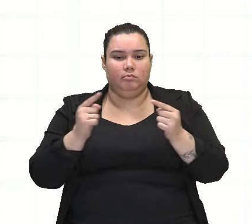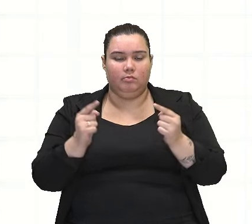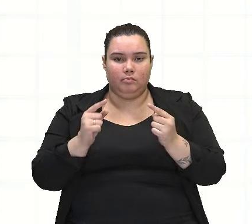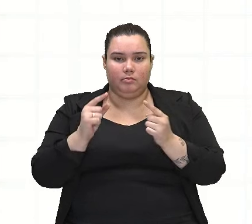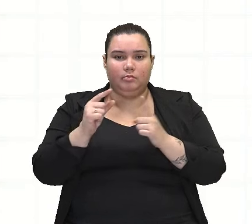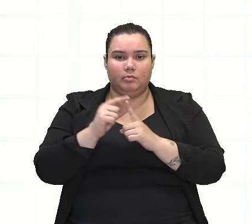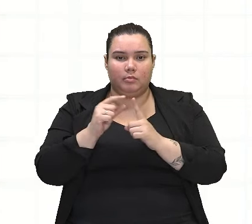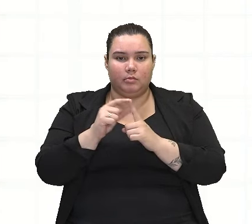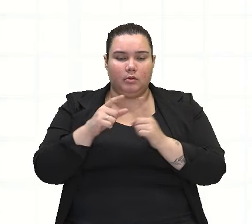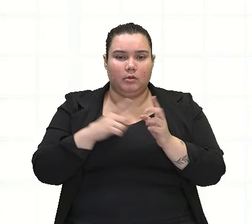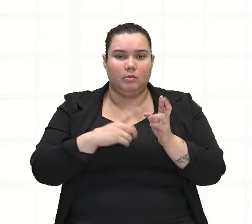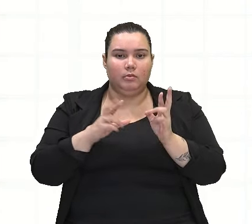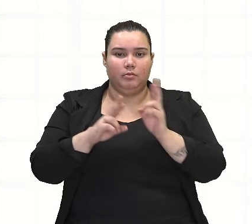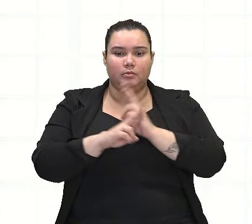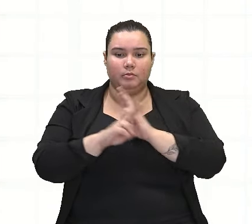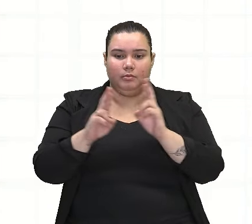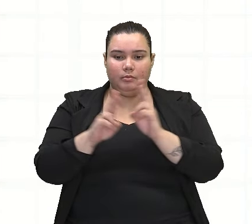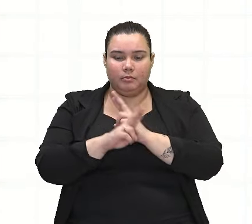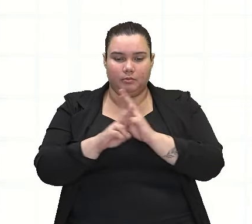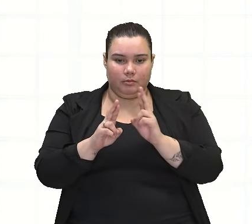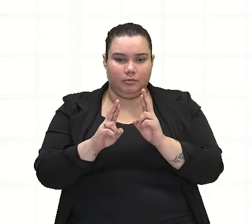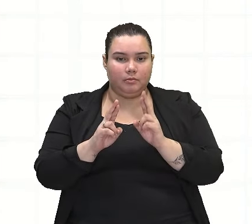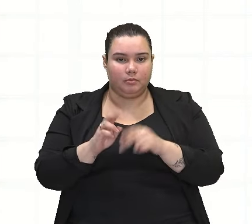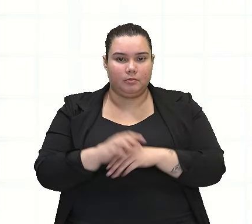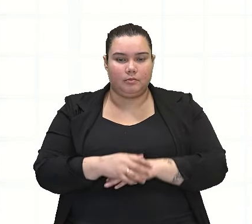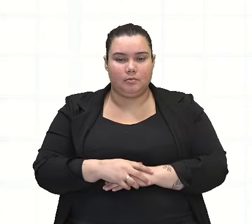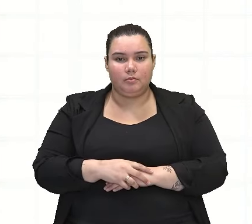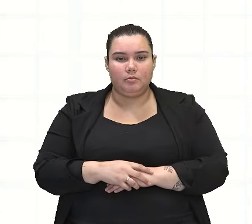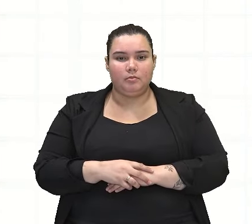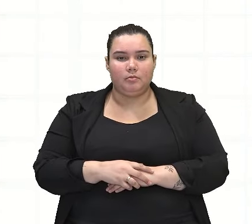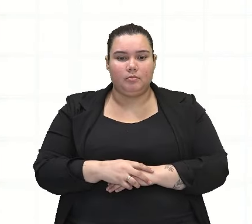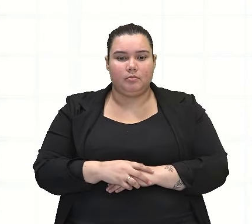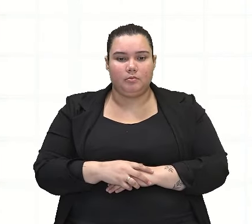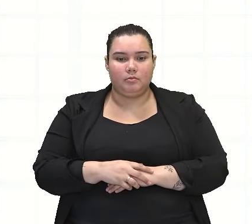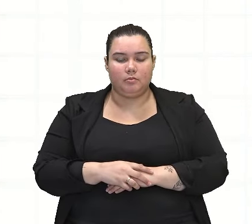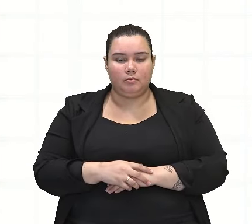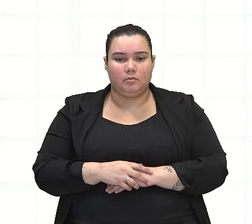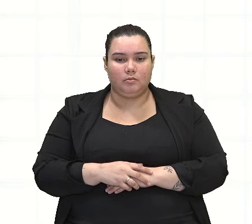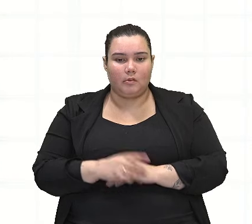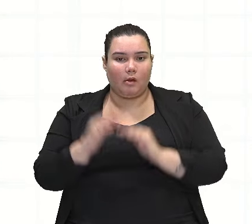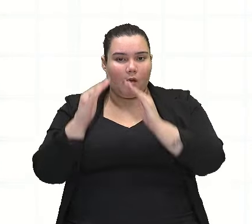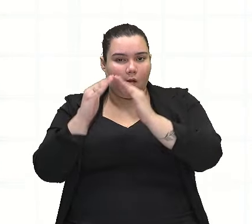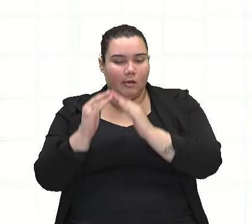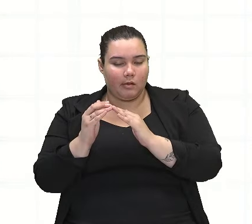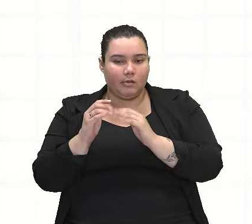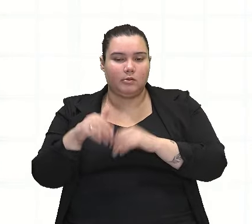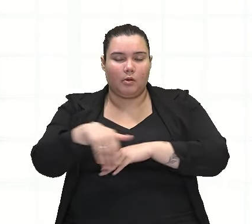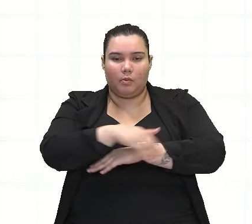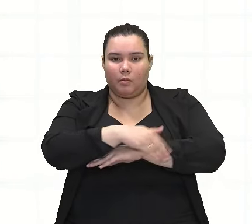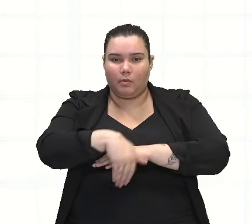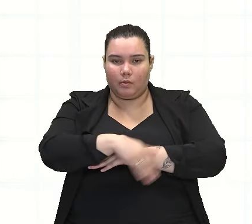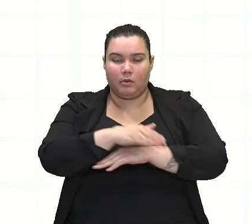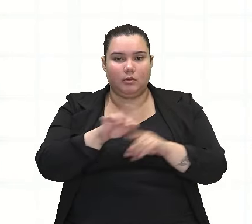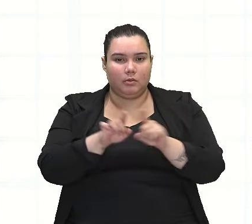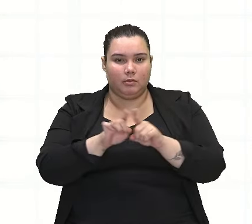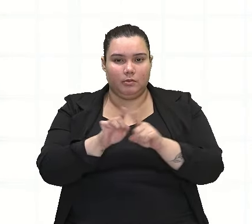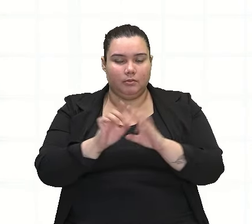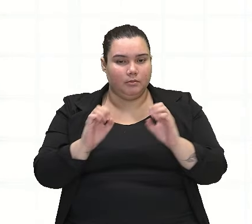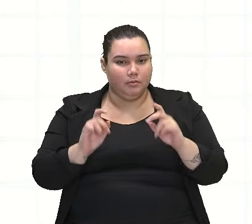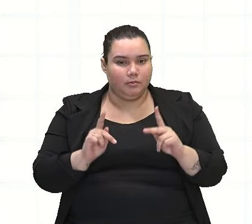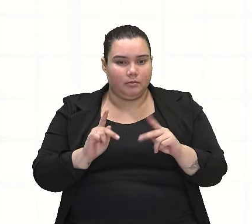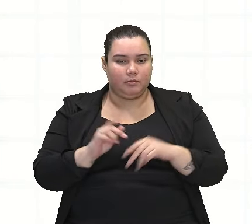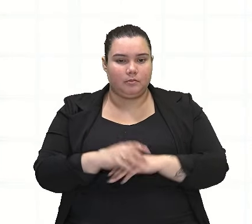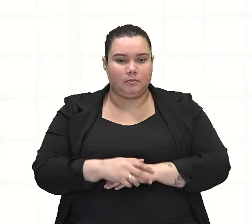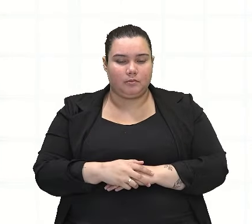ideia que se relaciona aí ao nome masculino. Certo? Ao condomínio e à rua, à avenida. Ok? Então,